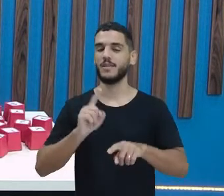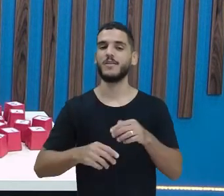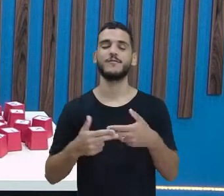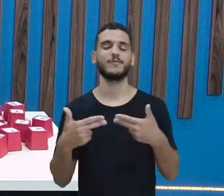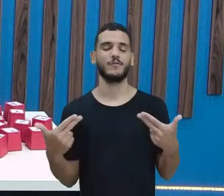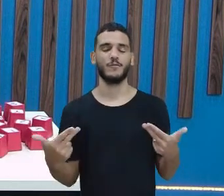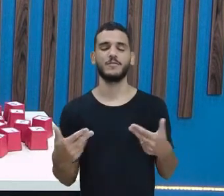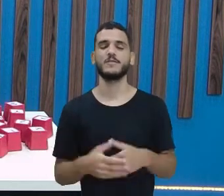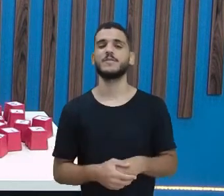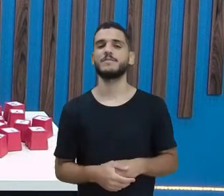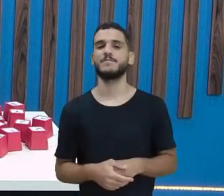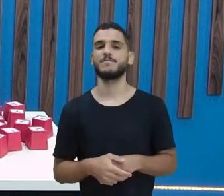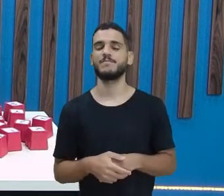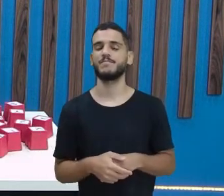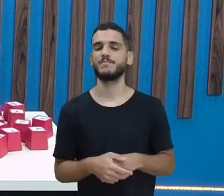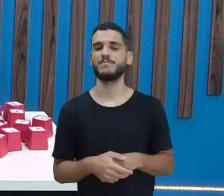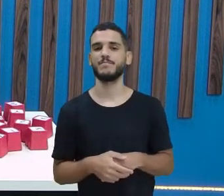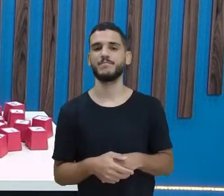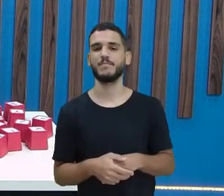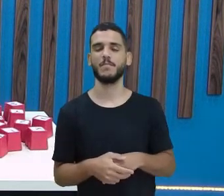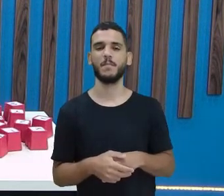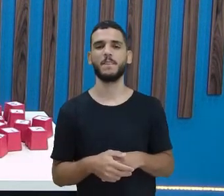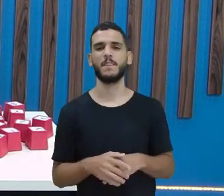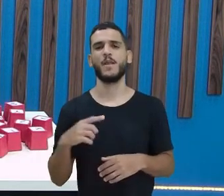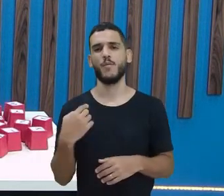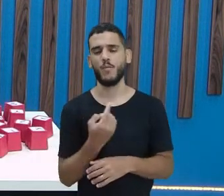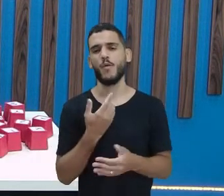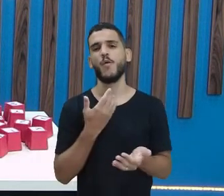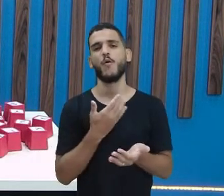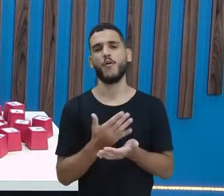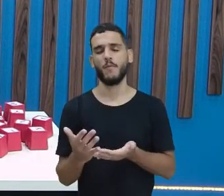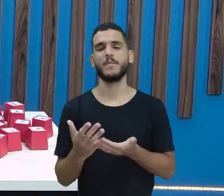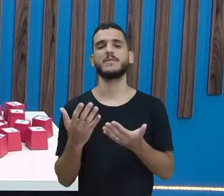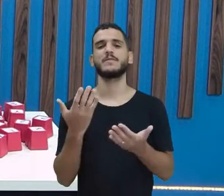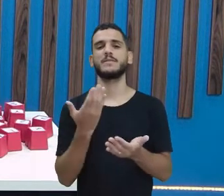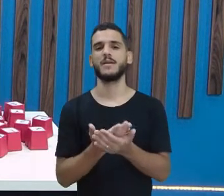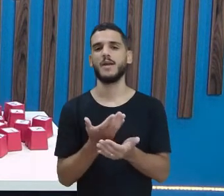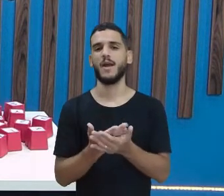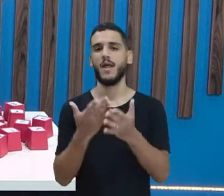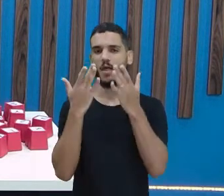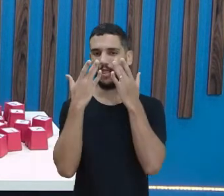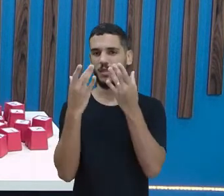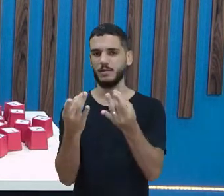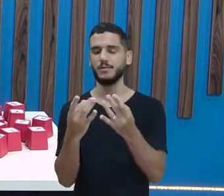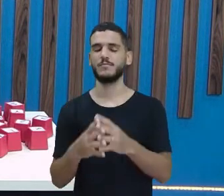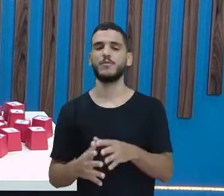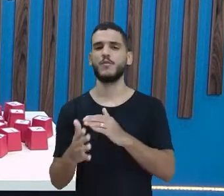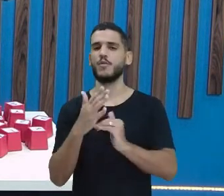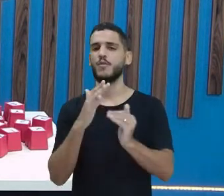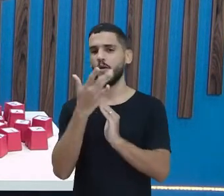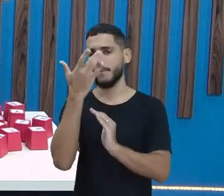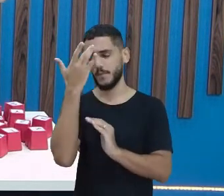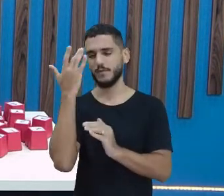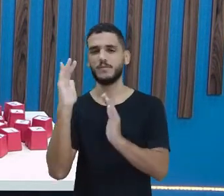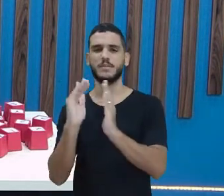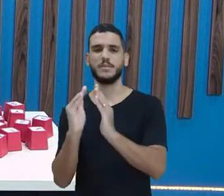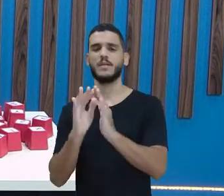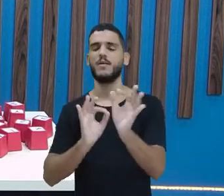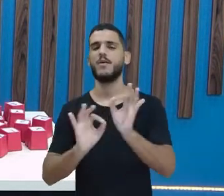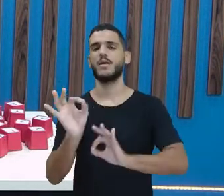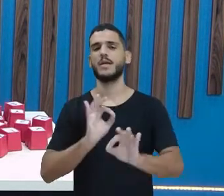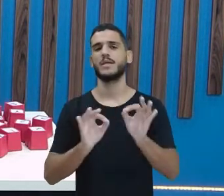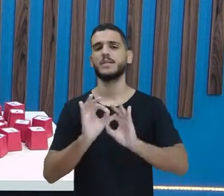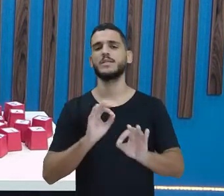aí, Anne, para a gente começar essa aula com muita atenção. Então, todo mundo aí de casa, separa o material.